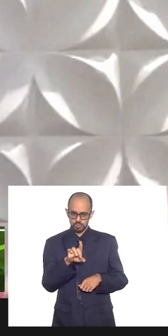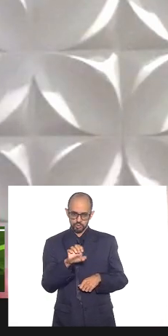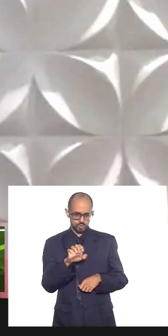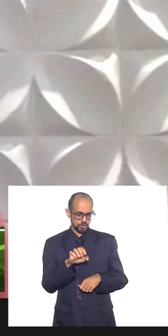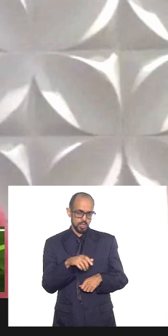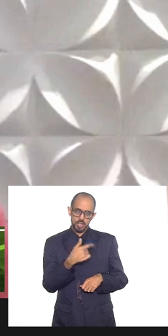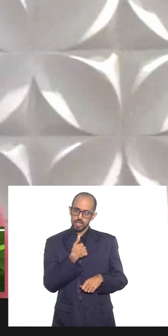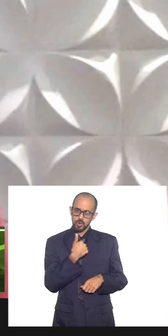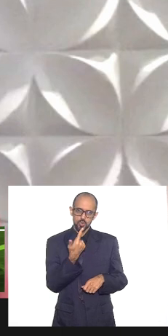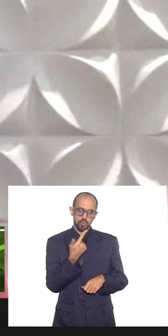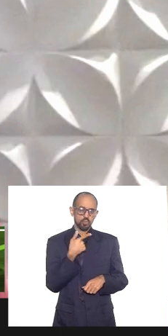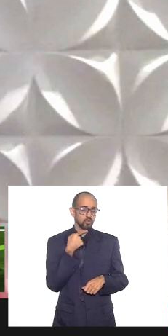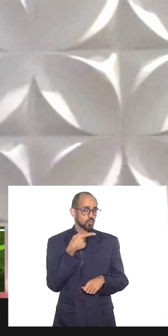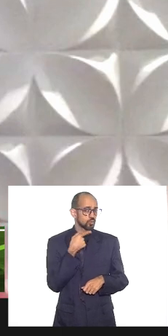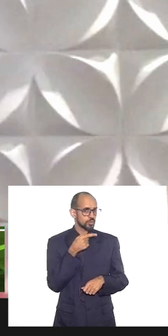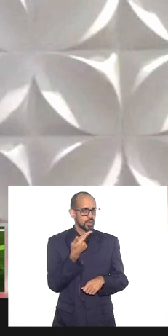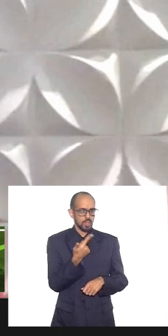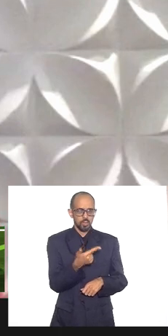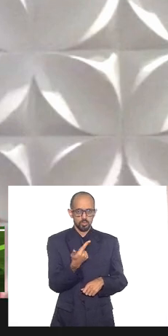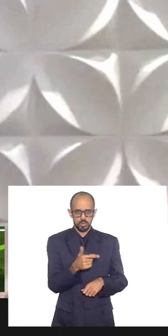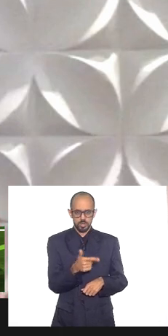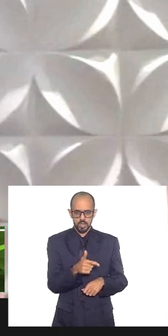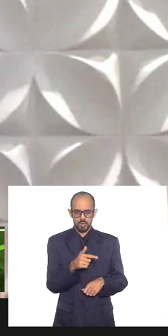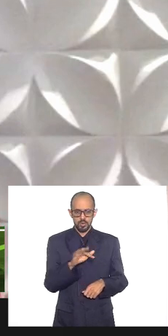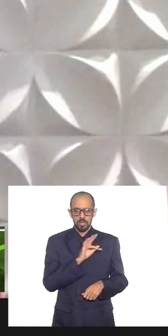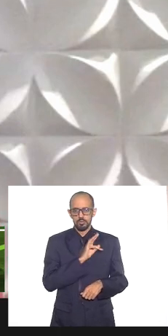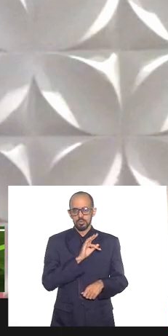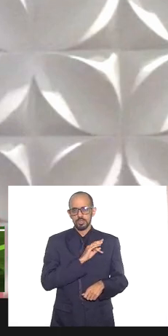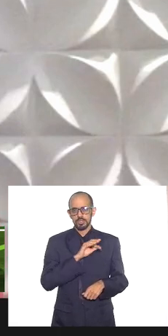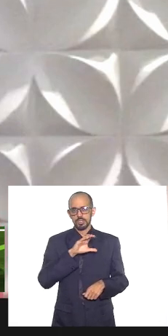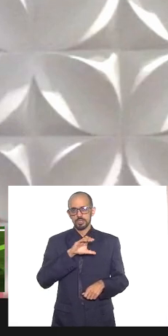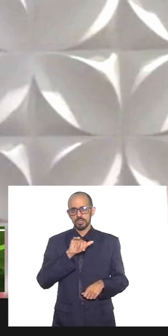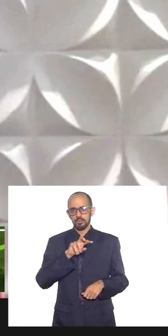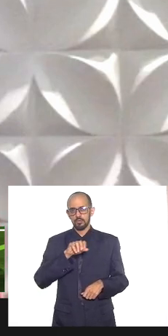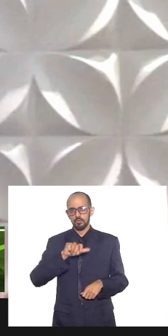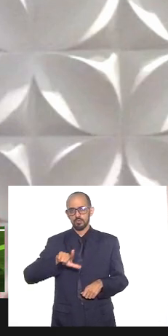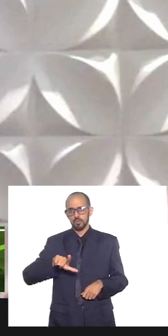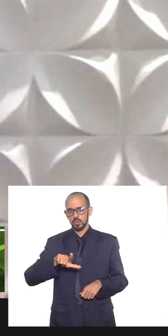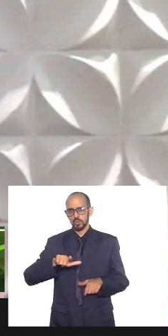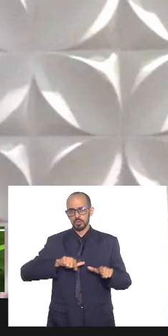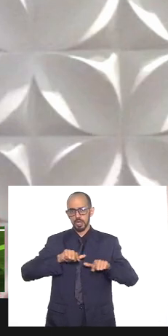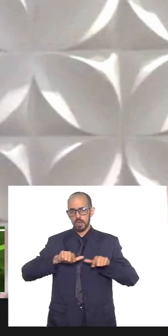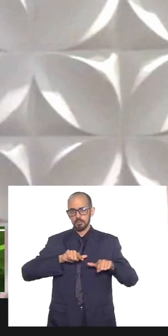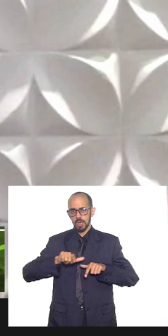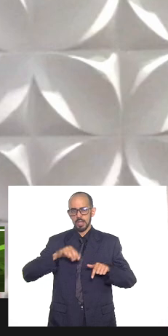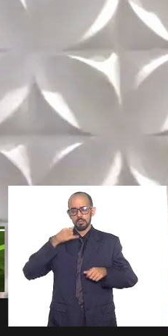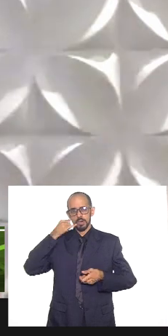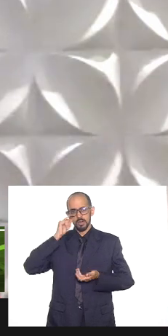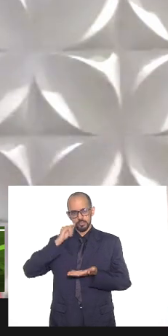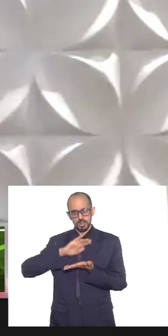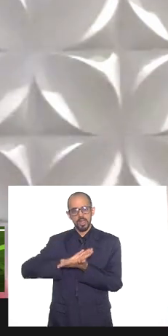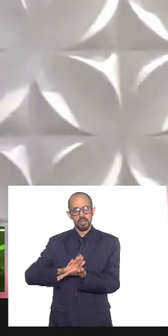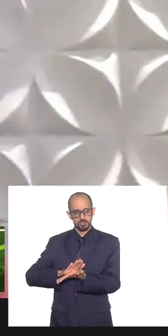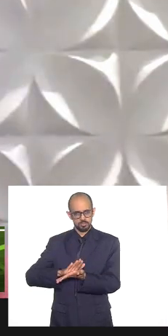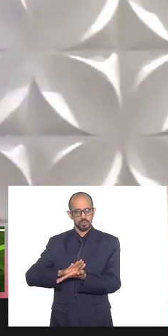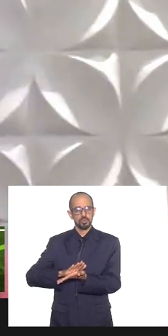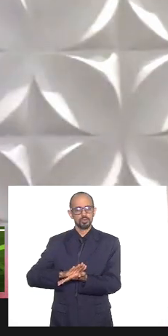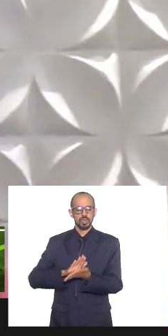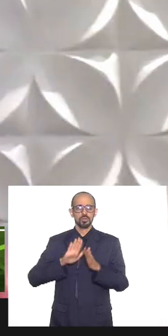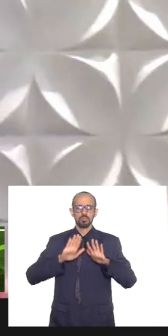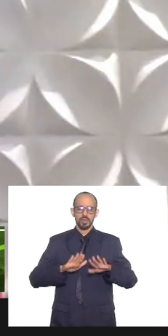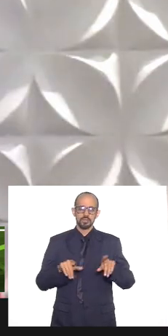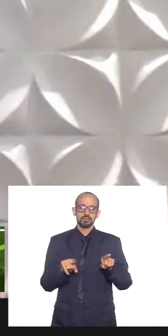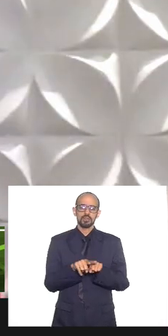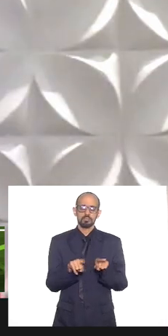dúvidas de que a polícia civil trabalha para enfrentar o racismo religioso mas eu também acho que